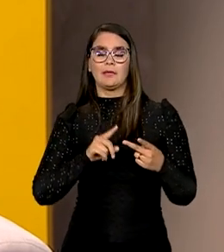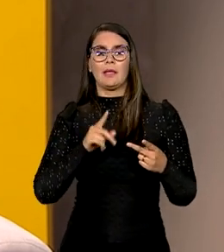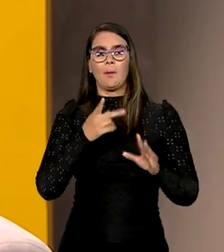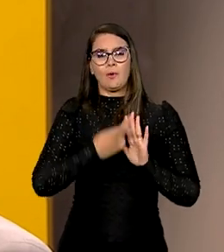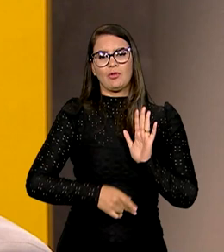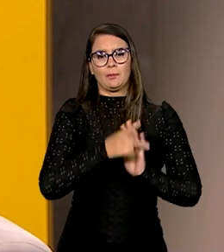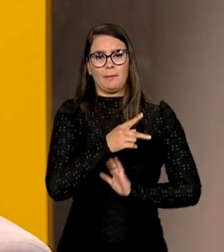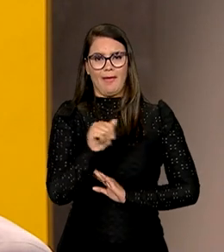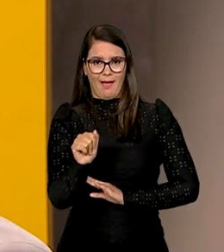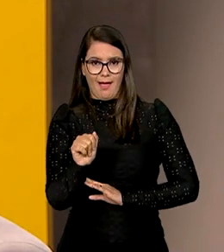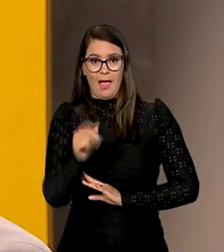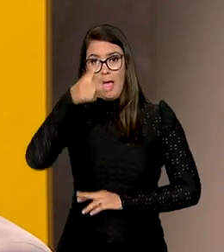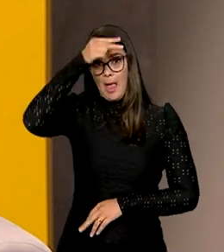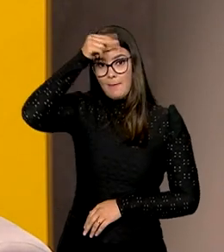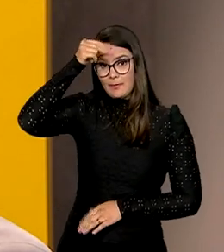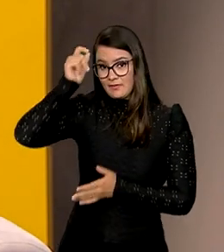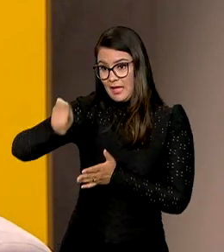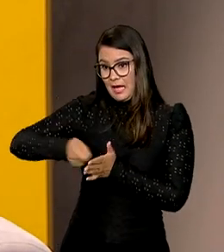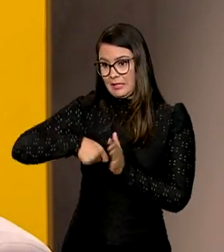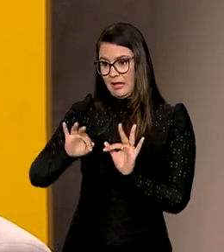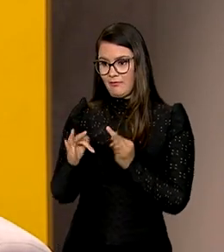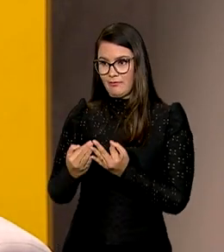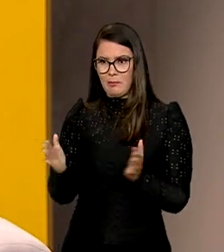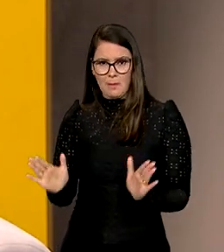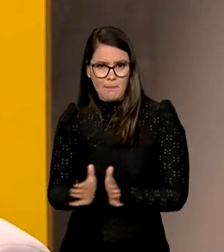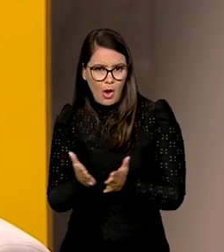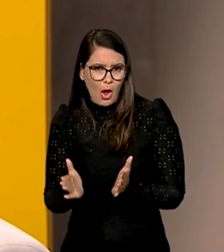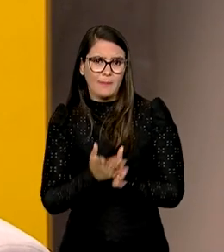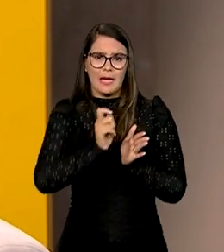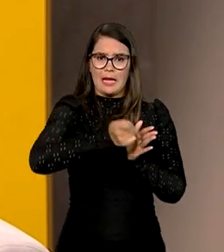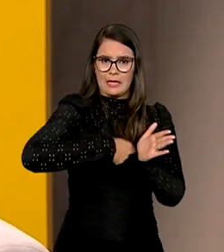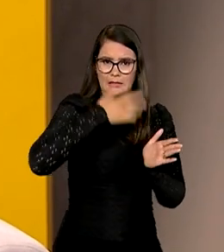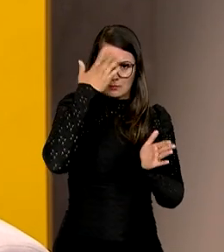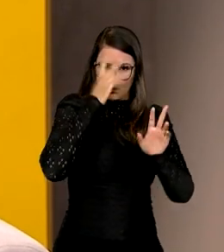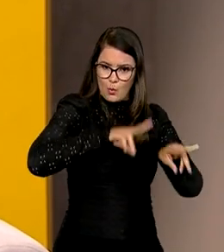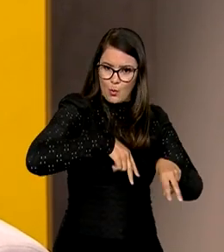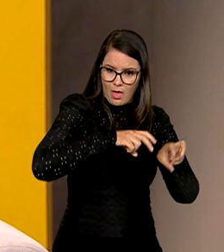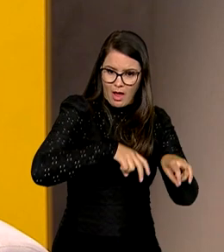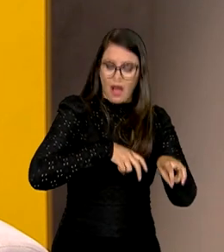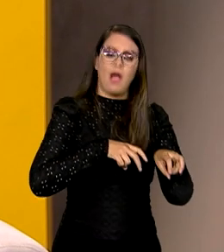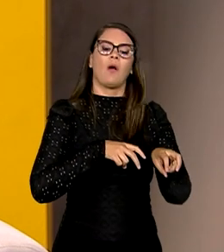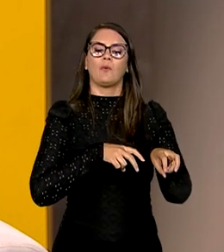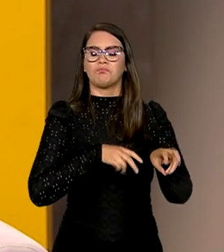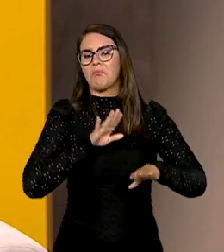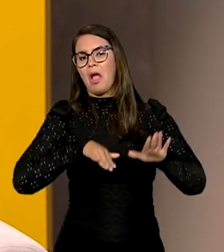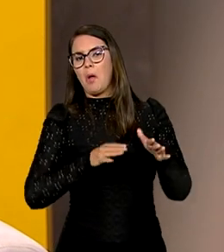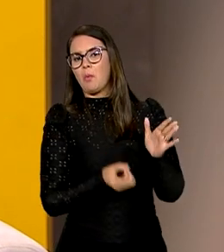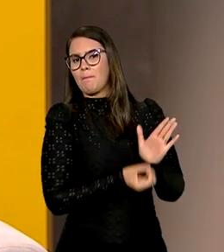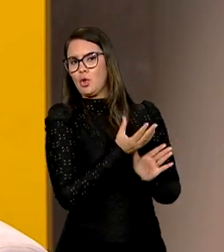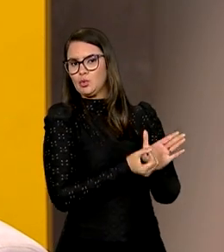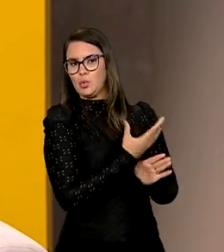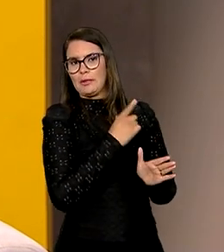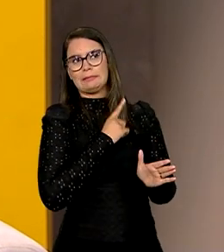que o prefeito ou a prefeita cadastra as famílias pobres, cadastra também os produtores rurais, ou algum produtor que